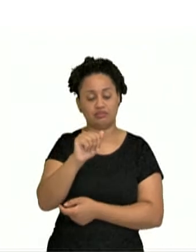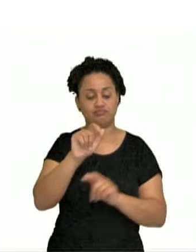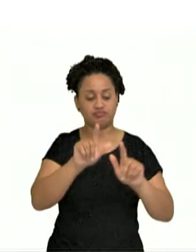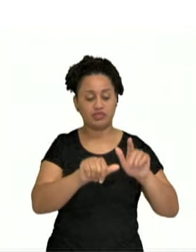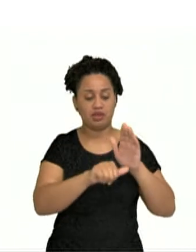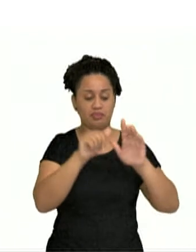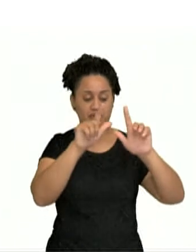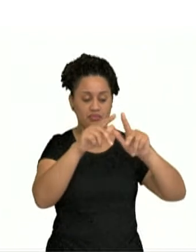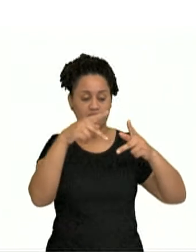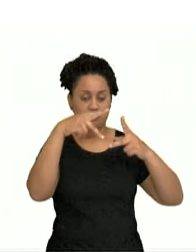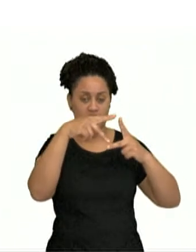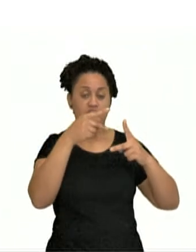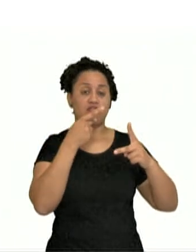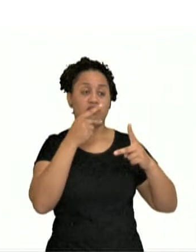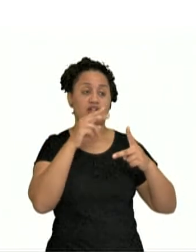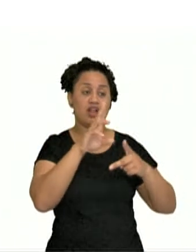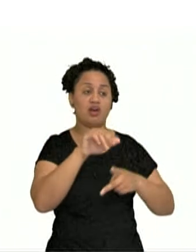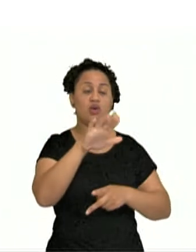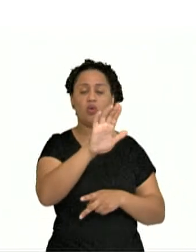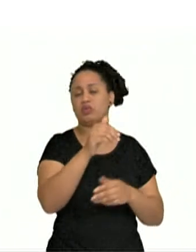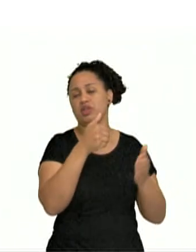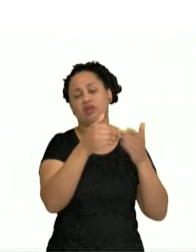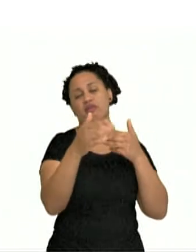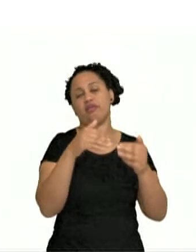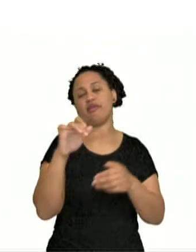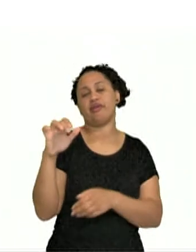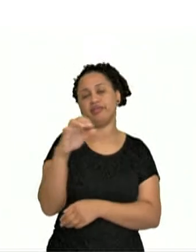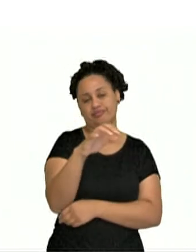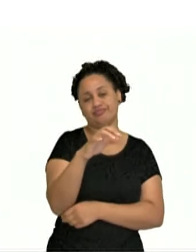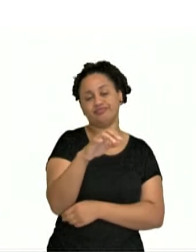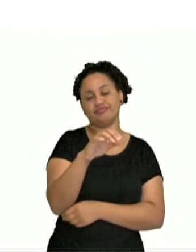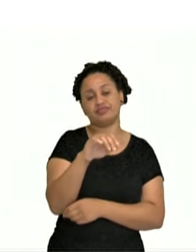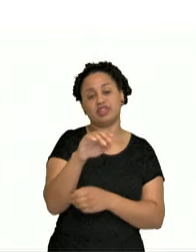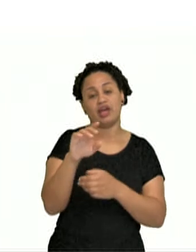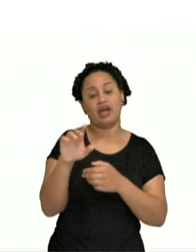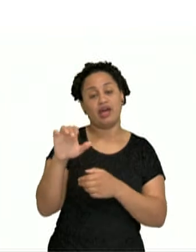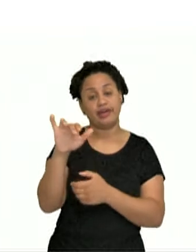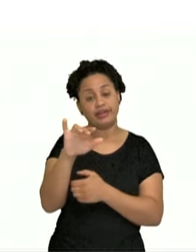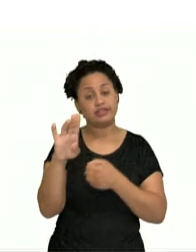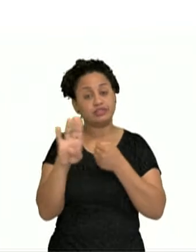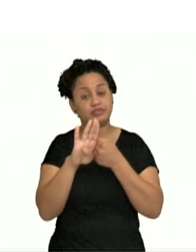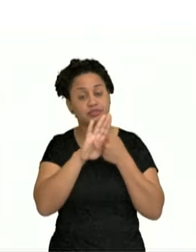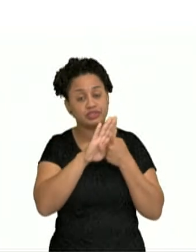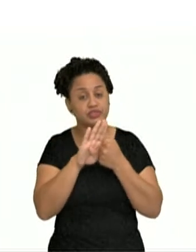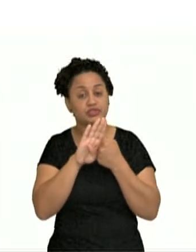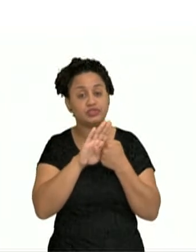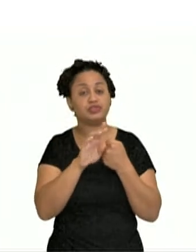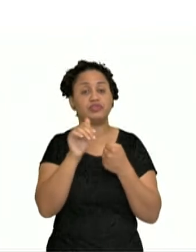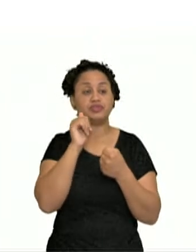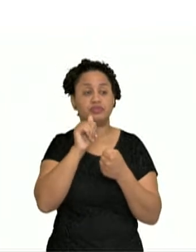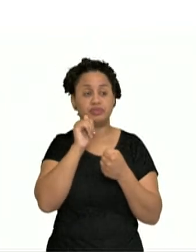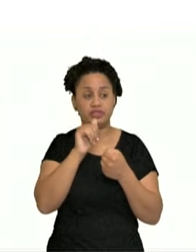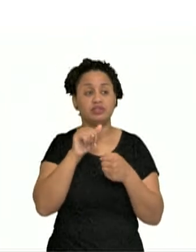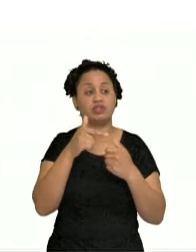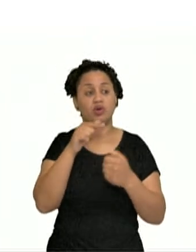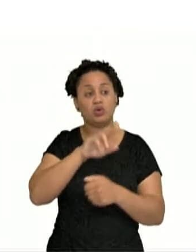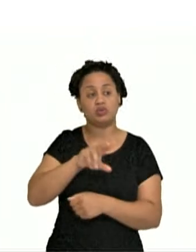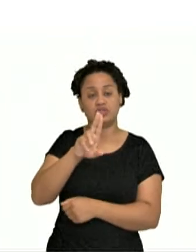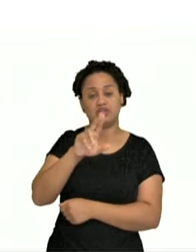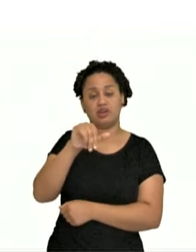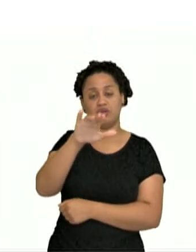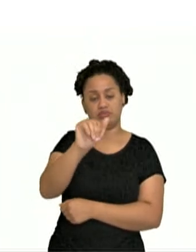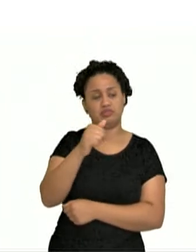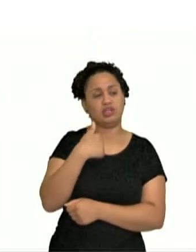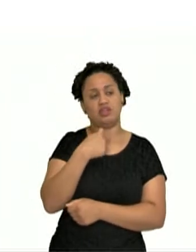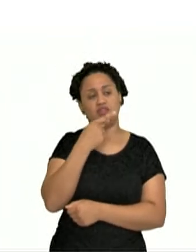como qualquer outra. Como a aranha é um santo ívo feminino, leba nele caso el artigo indefinido UNA. Então como ele fala de uma